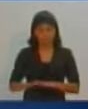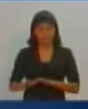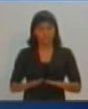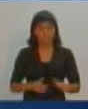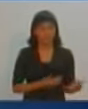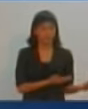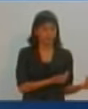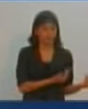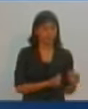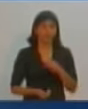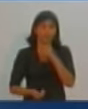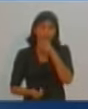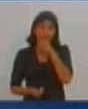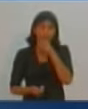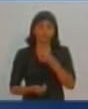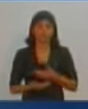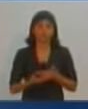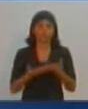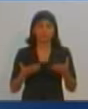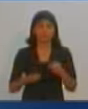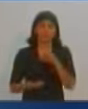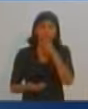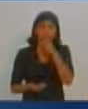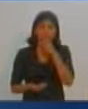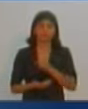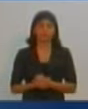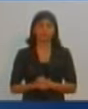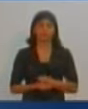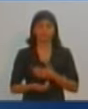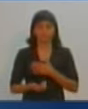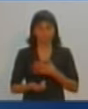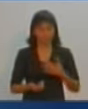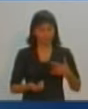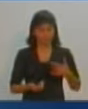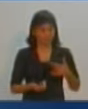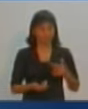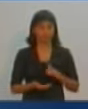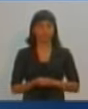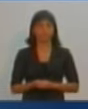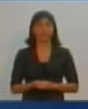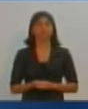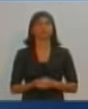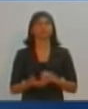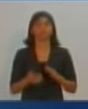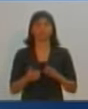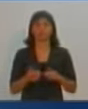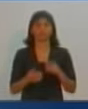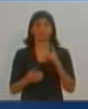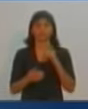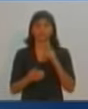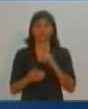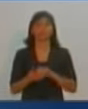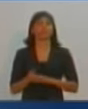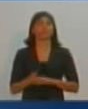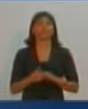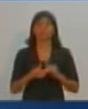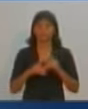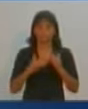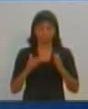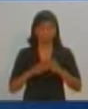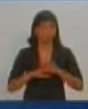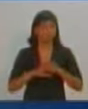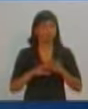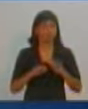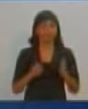referência do idoso para dar todo o apoio ao idoso. Desde um tratamento com geriatra, oftalmológico, dentistas, enfim, todo